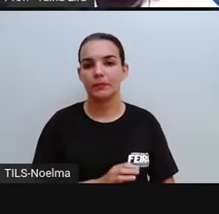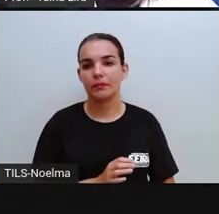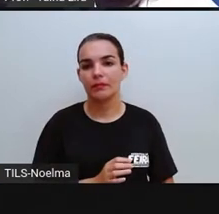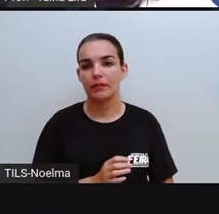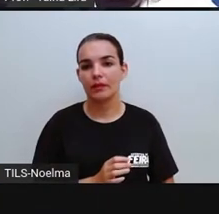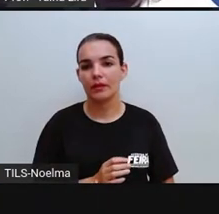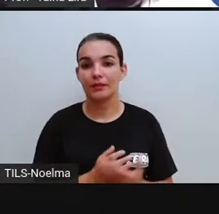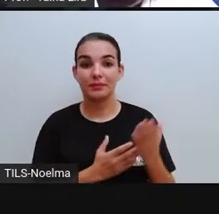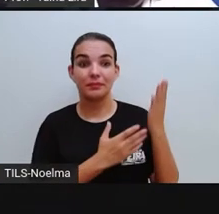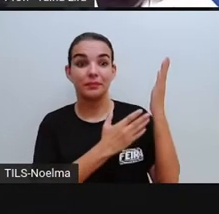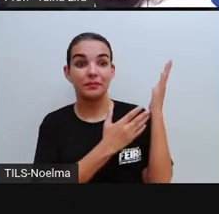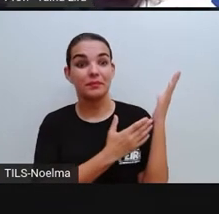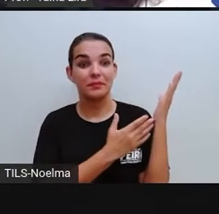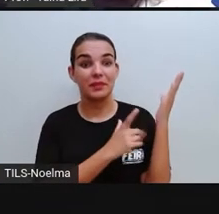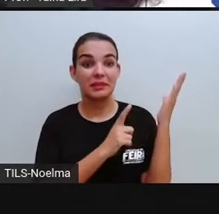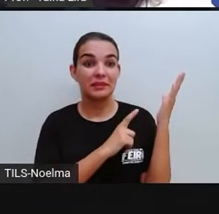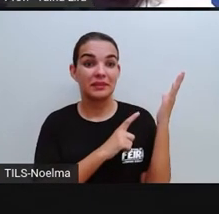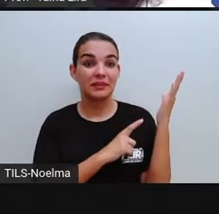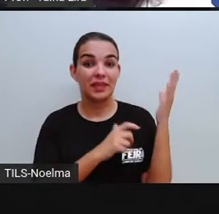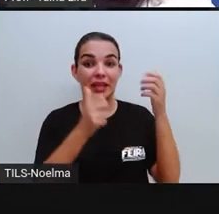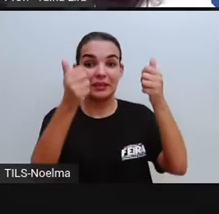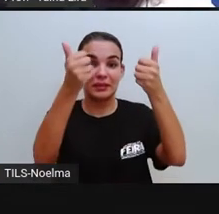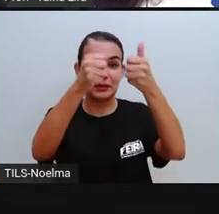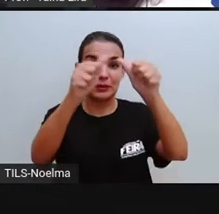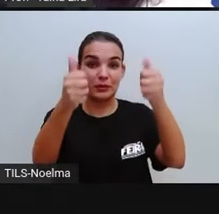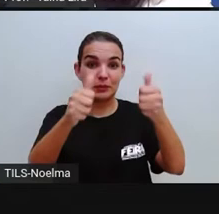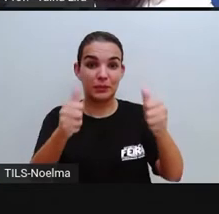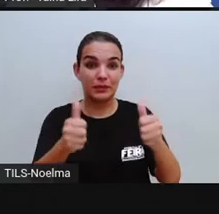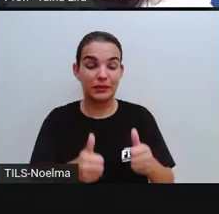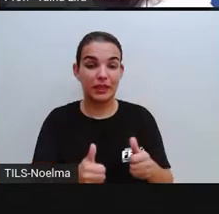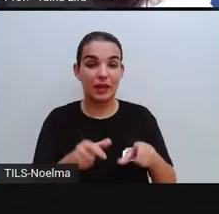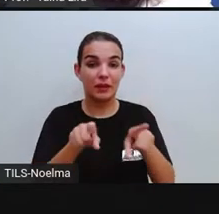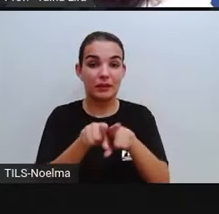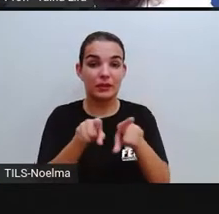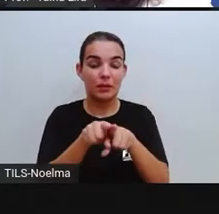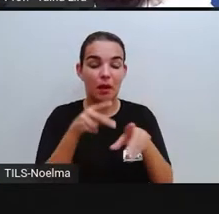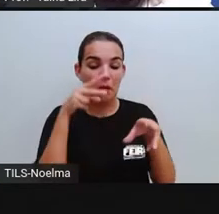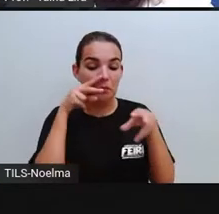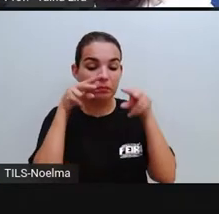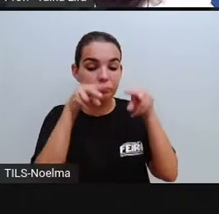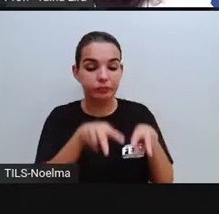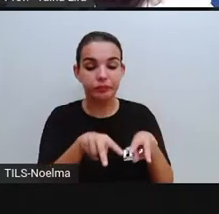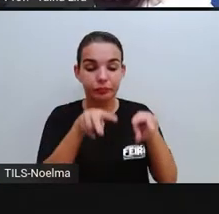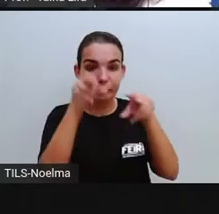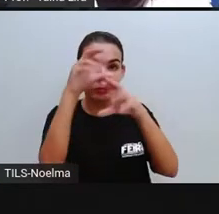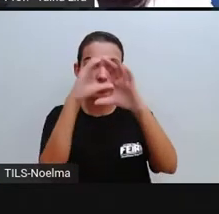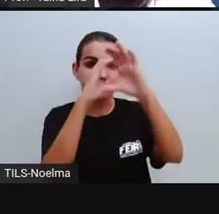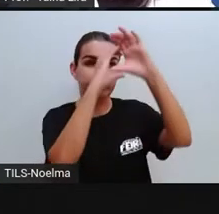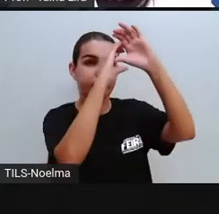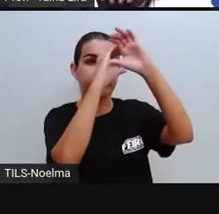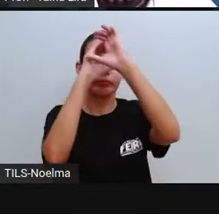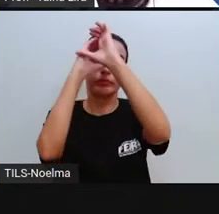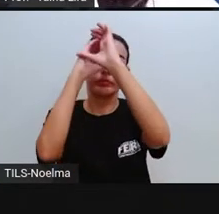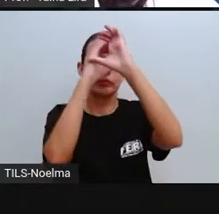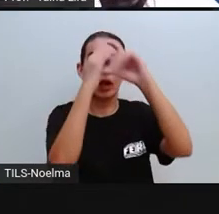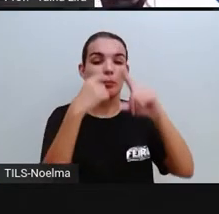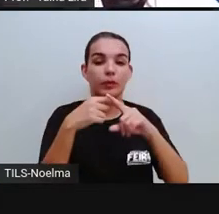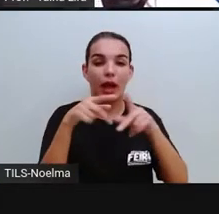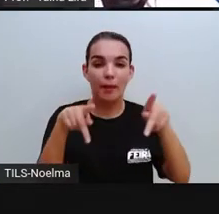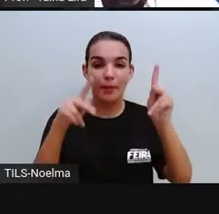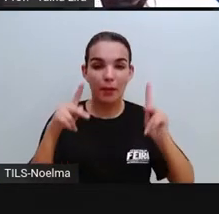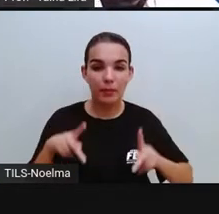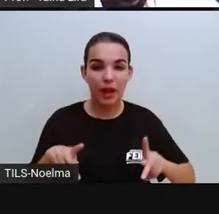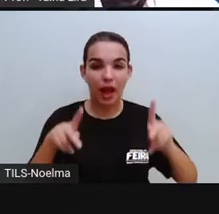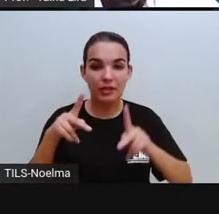Então, olha lá. A Pró trouxe aqui, ó, museus e observatórios. Oferecem cultura e entretenimento para a população. Então, a gente